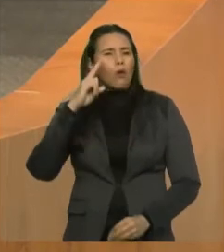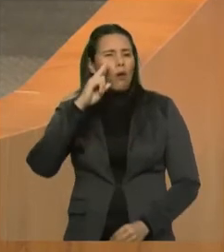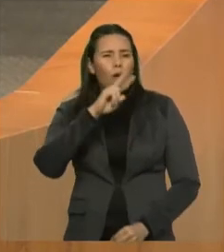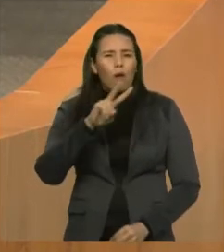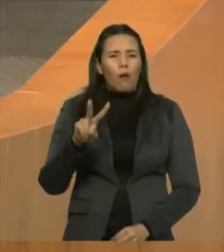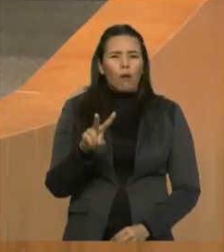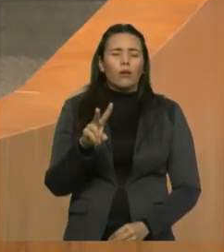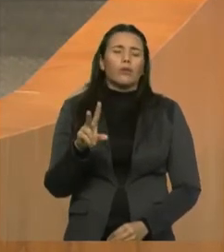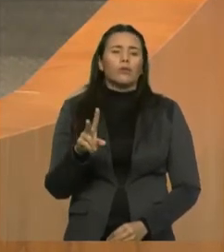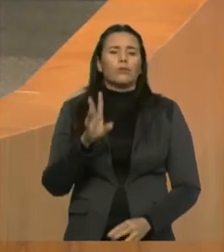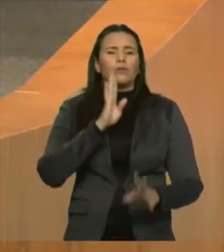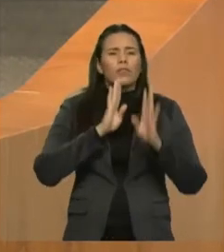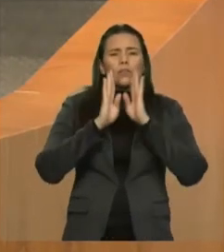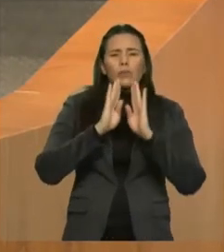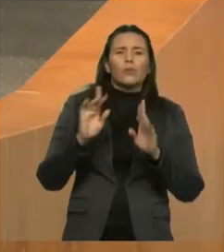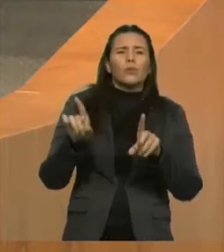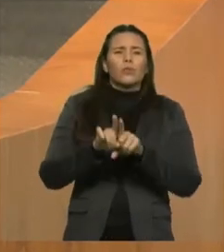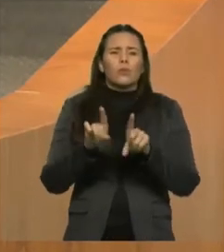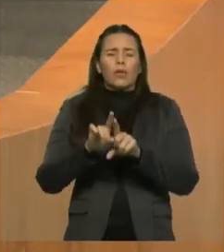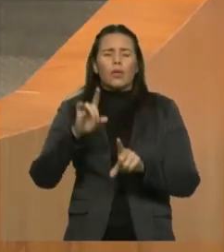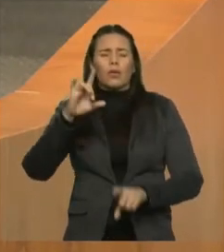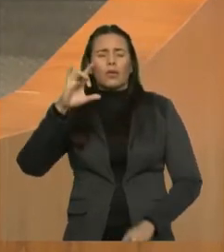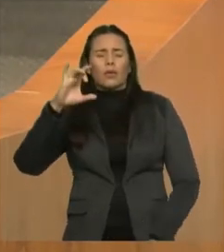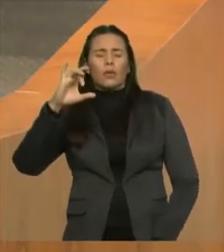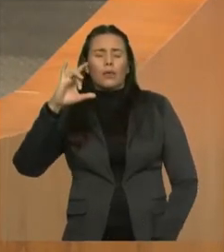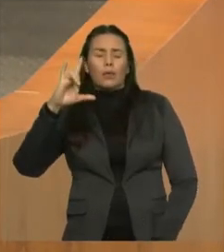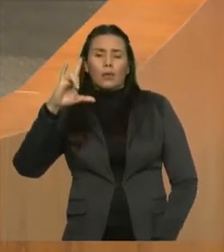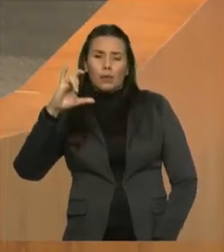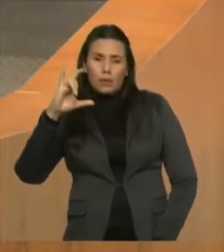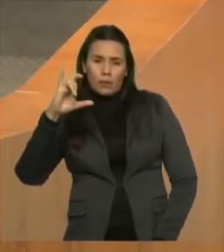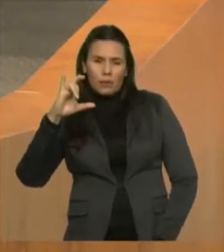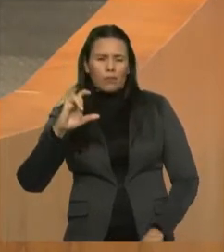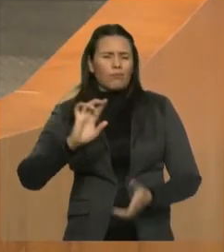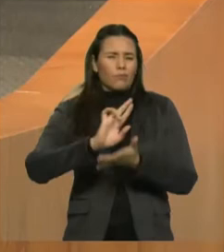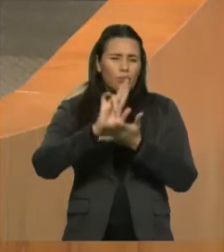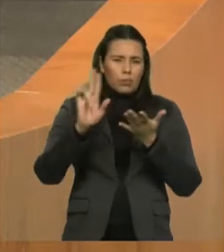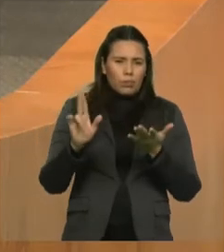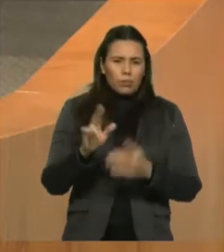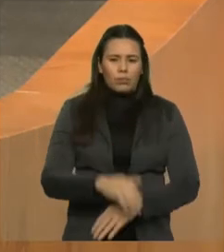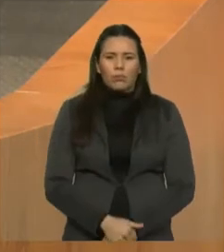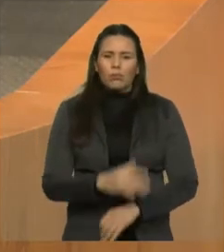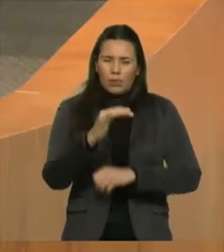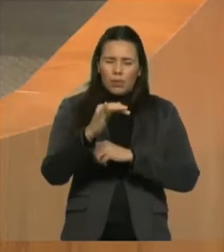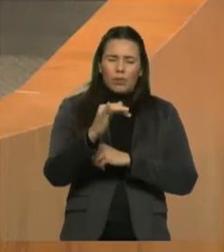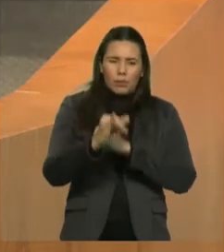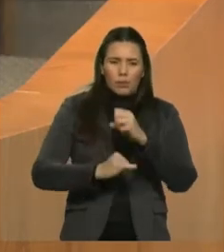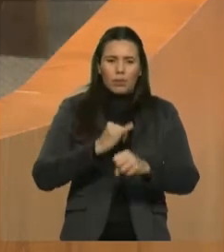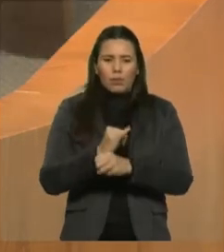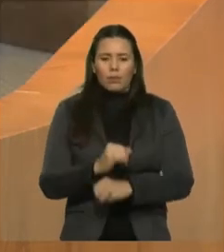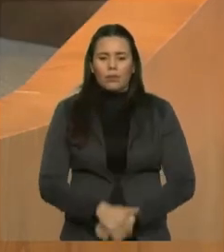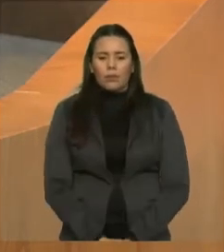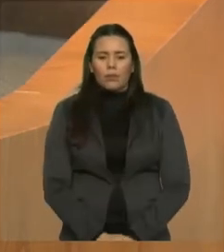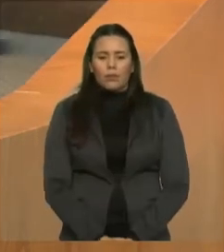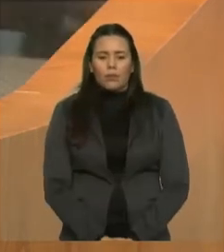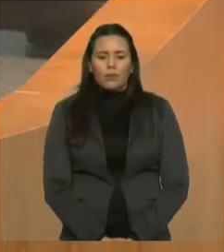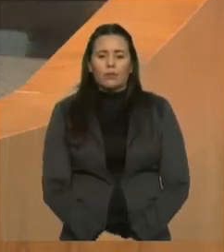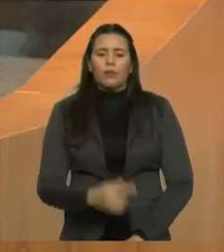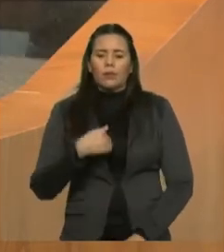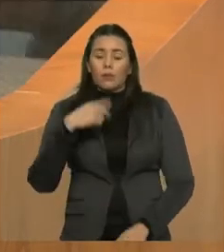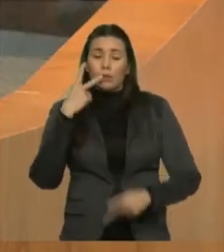presidente, mais uma medida provisória, no pronunciamento anterior, eu já falava da crítica às medidas provisórias,